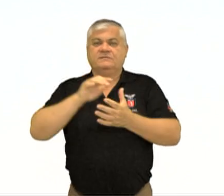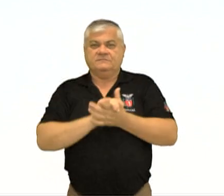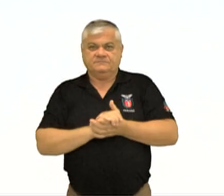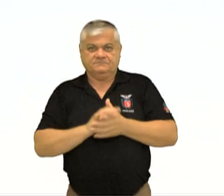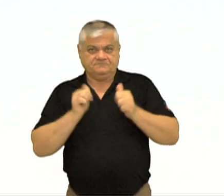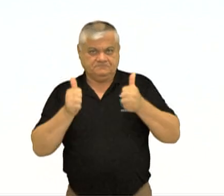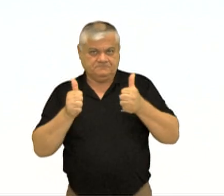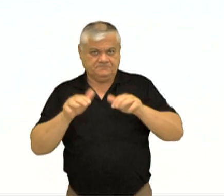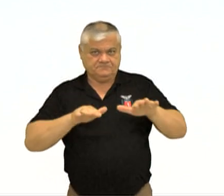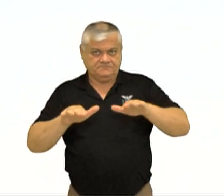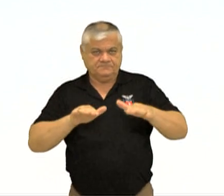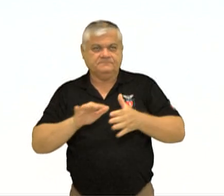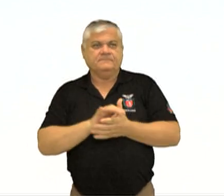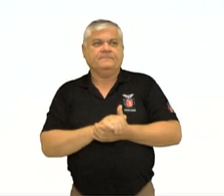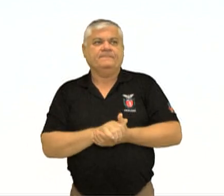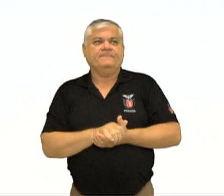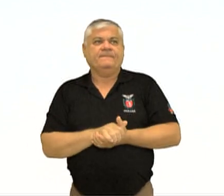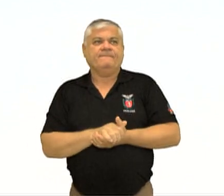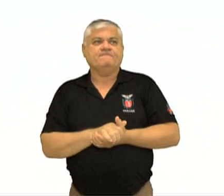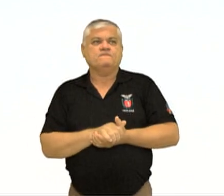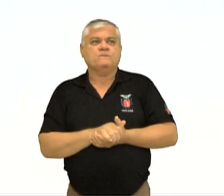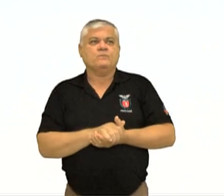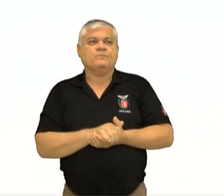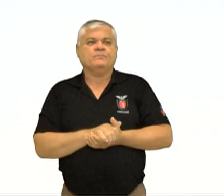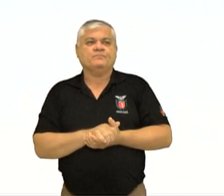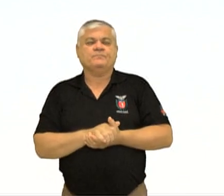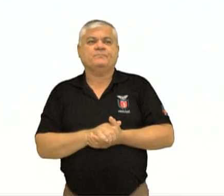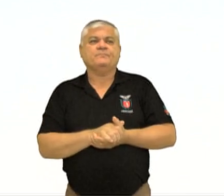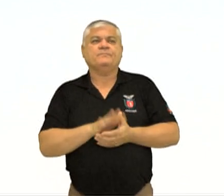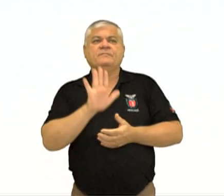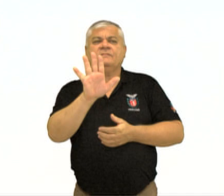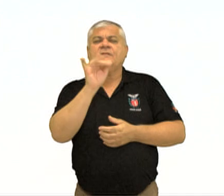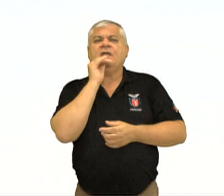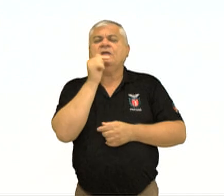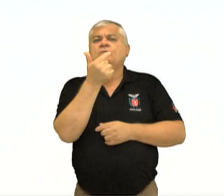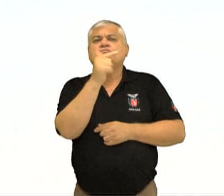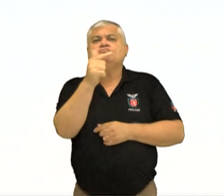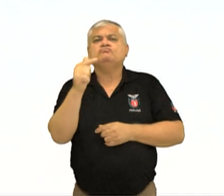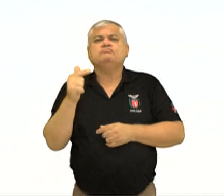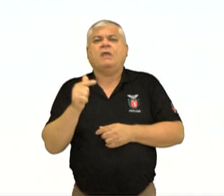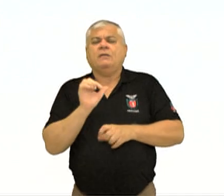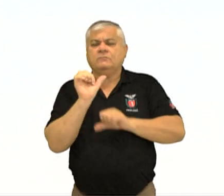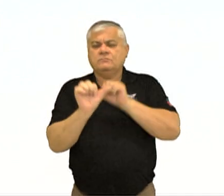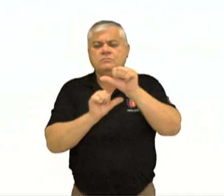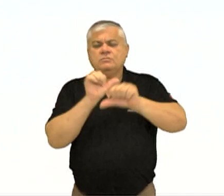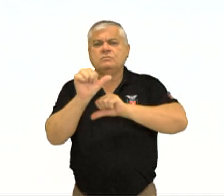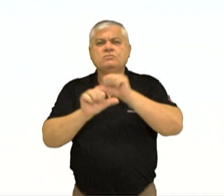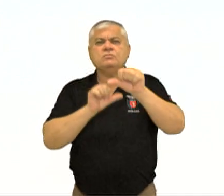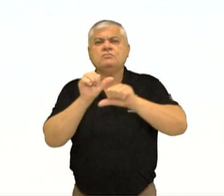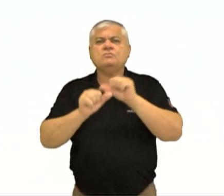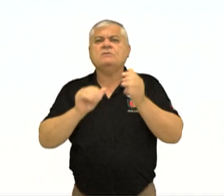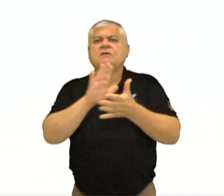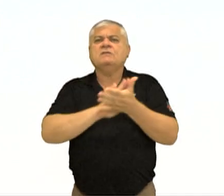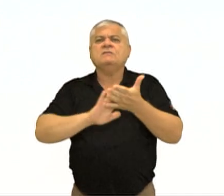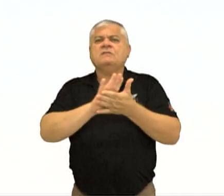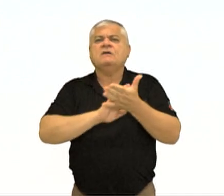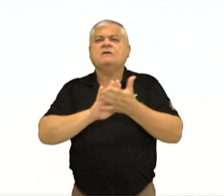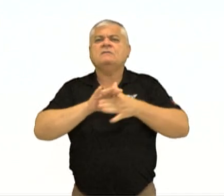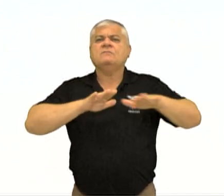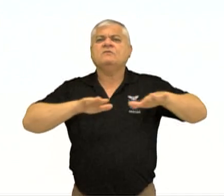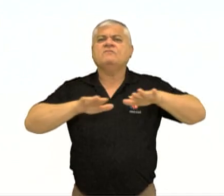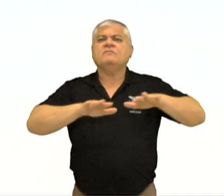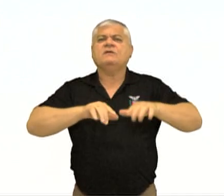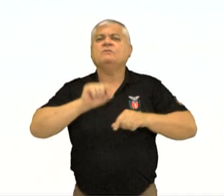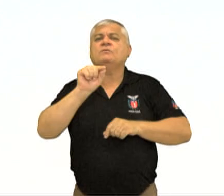quantidade de movimento, certo? Beleza, mas agora, se não houver mudanças nessa quantidade de movimento,